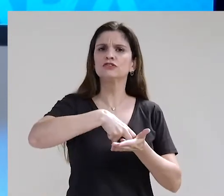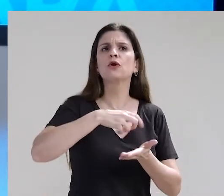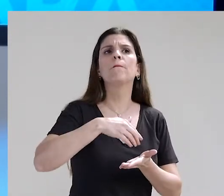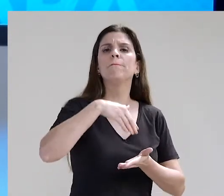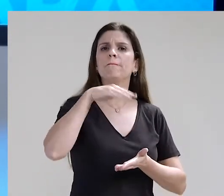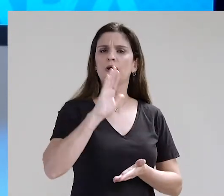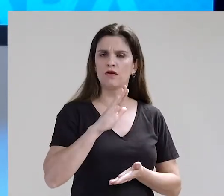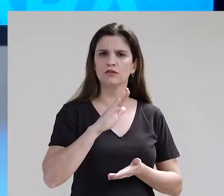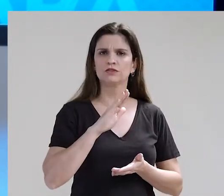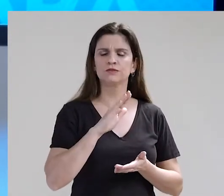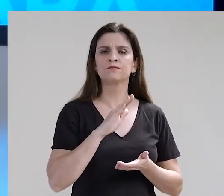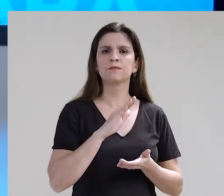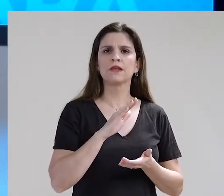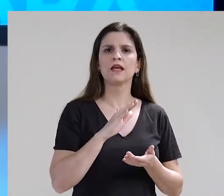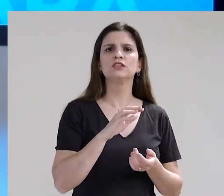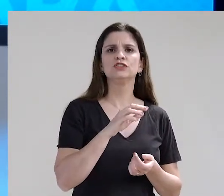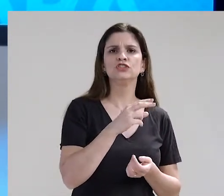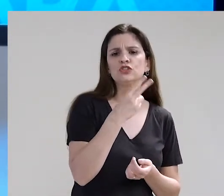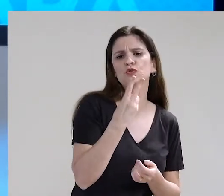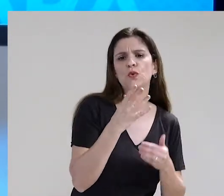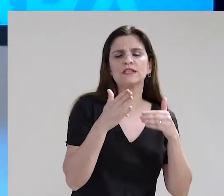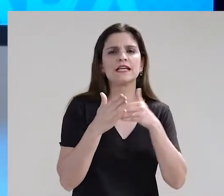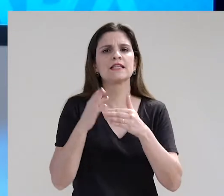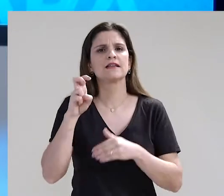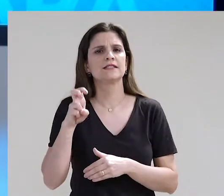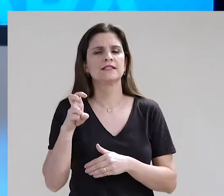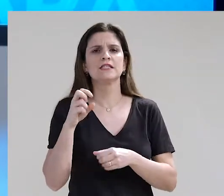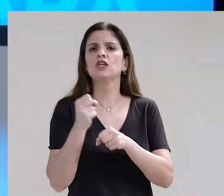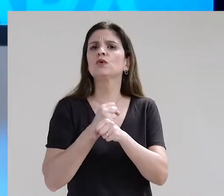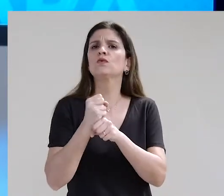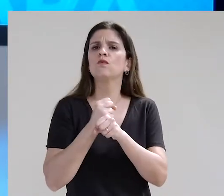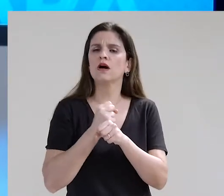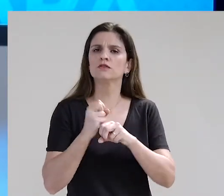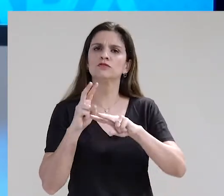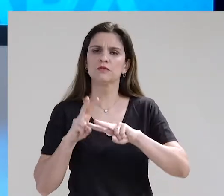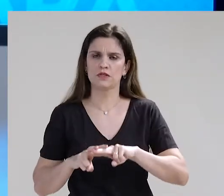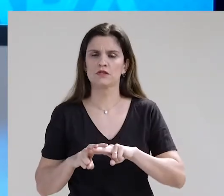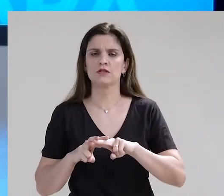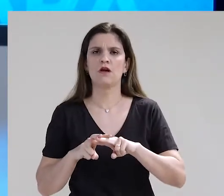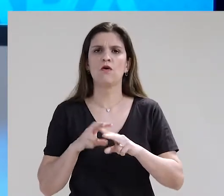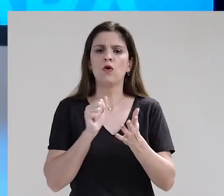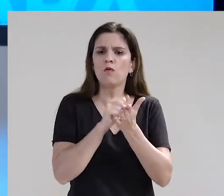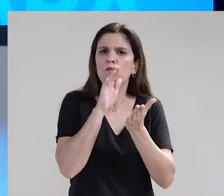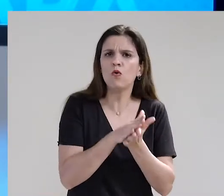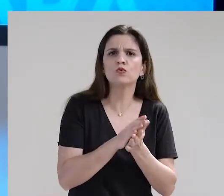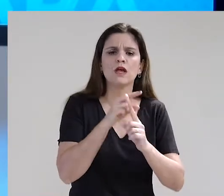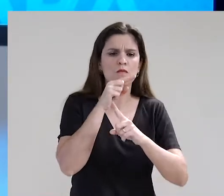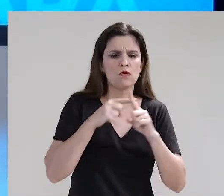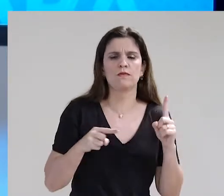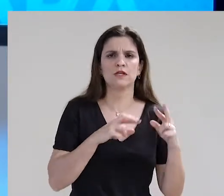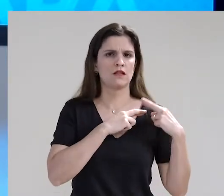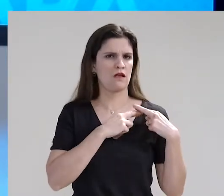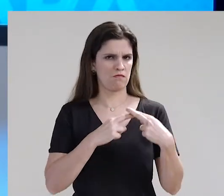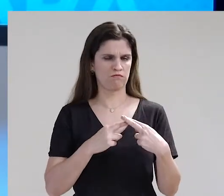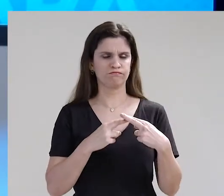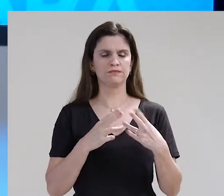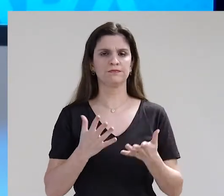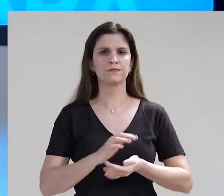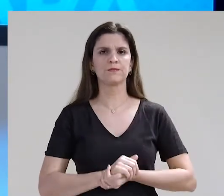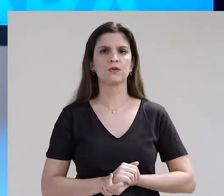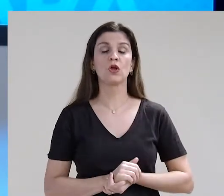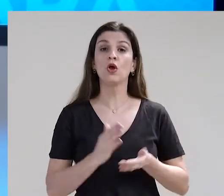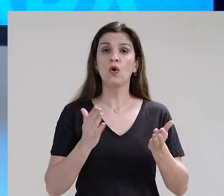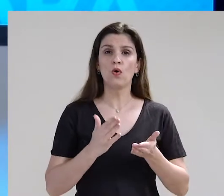a esses animais será punida com pena de reclusão de dois a cinco anos, além de multa e proibição de